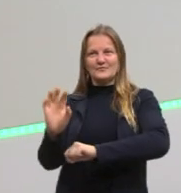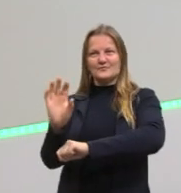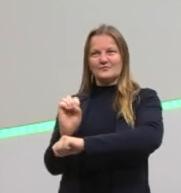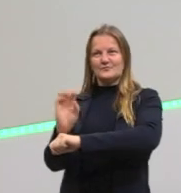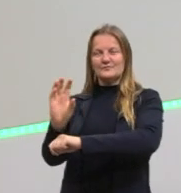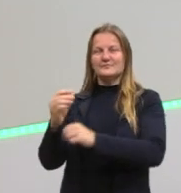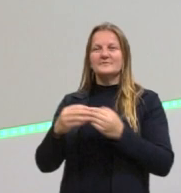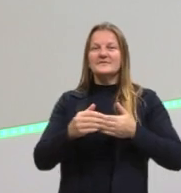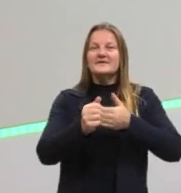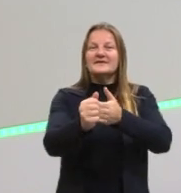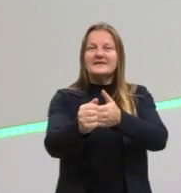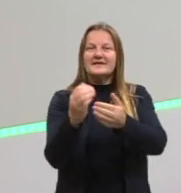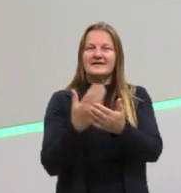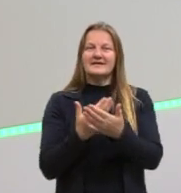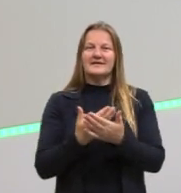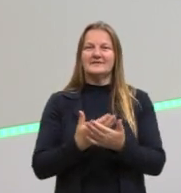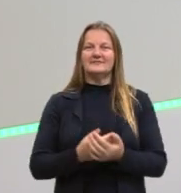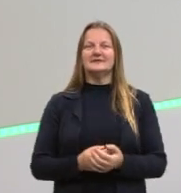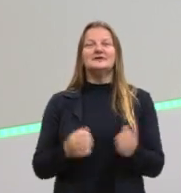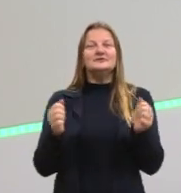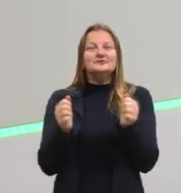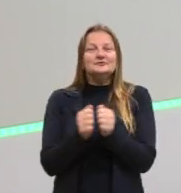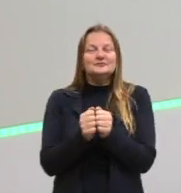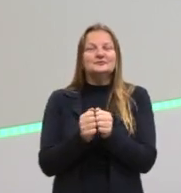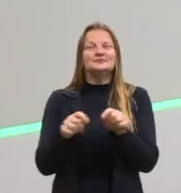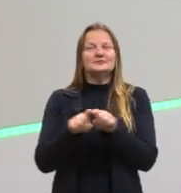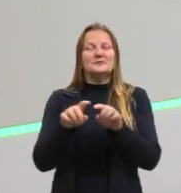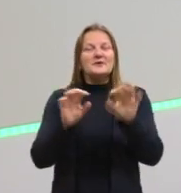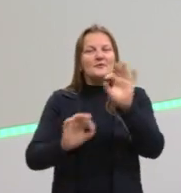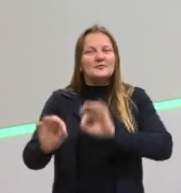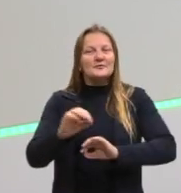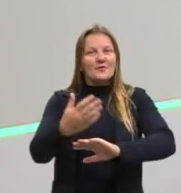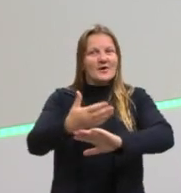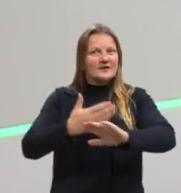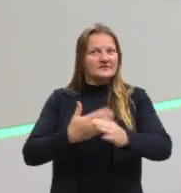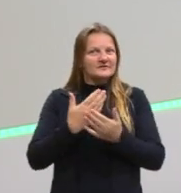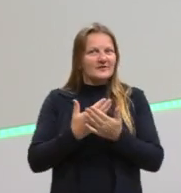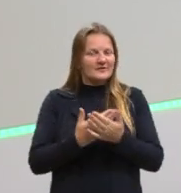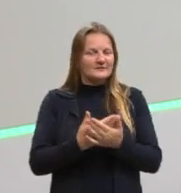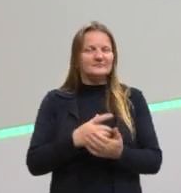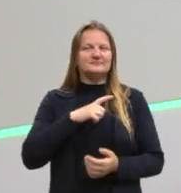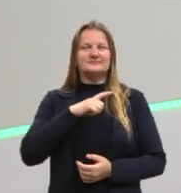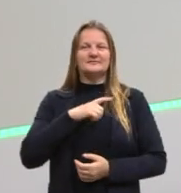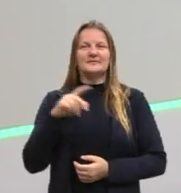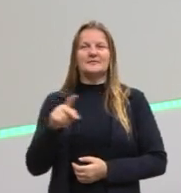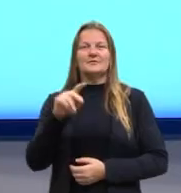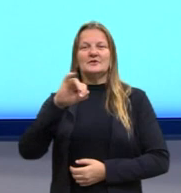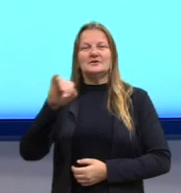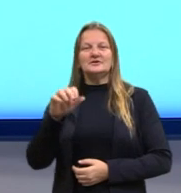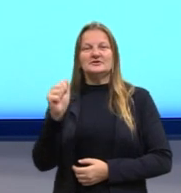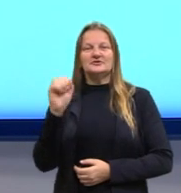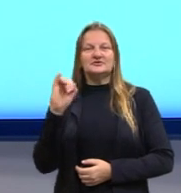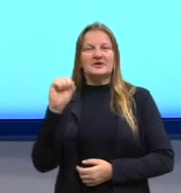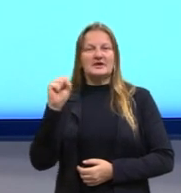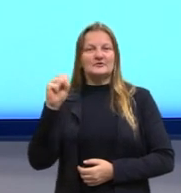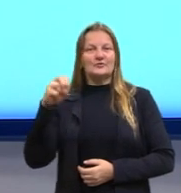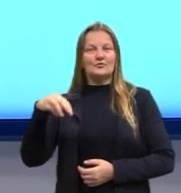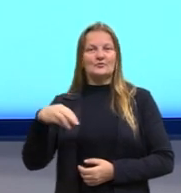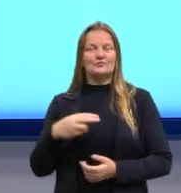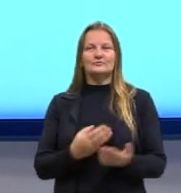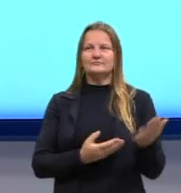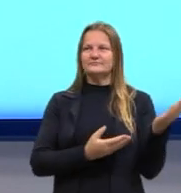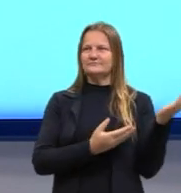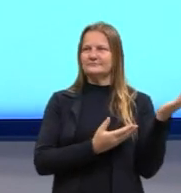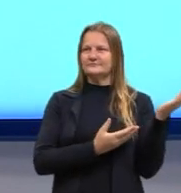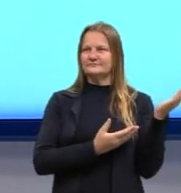nas nossas aulas. Comigo também, preparação dessas aulas, está o professor Jaysson Paulo Bossa,